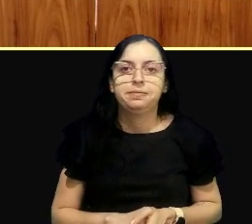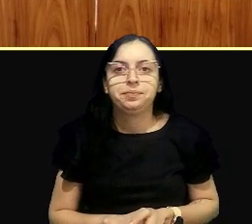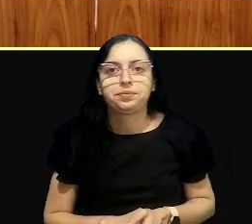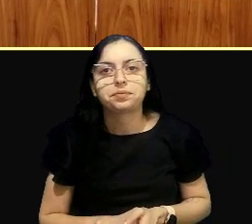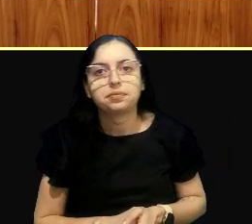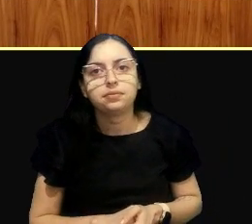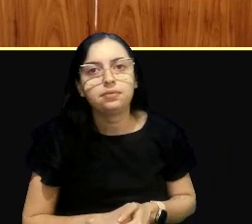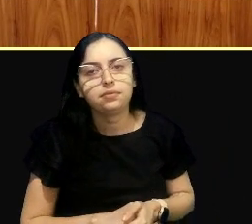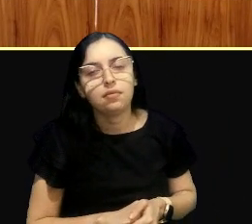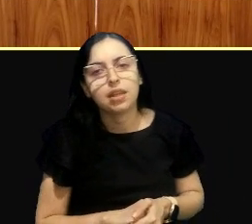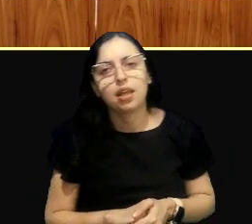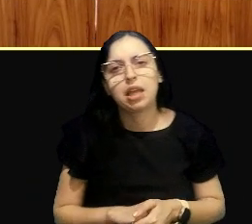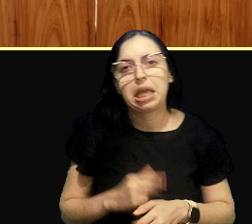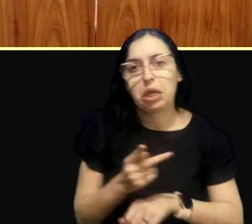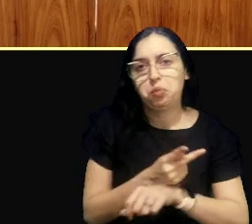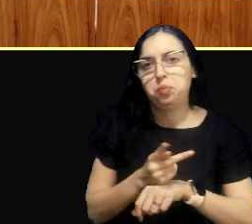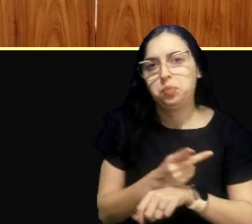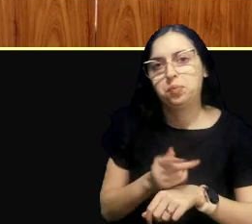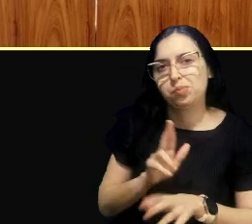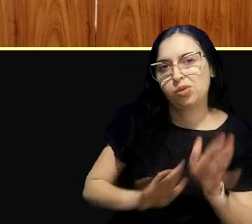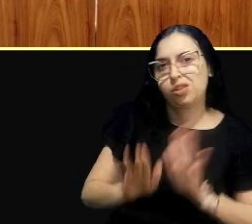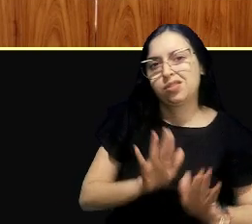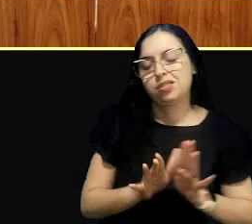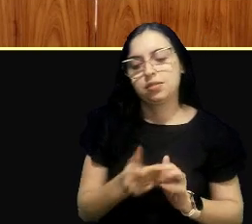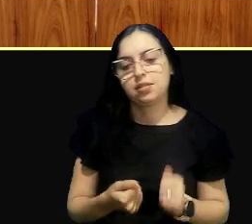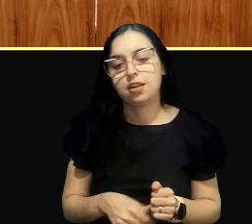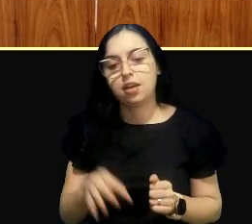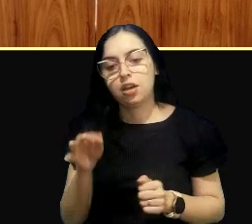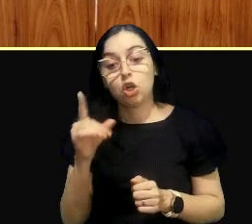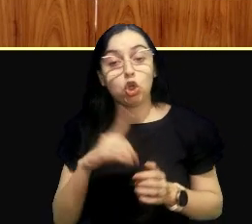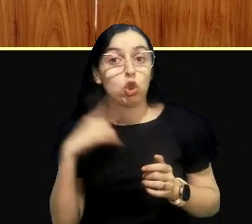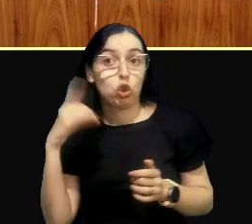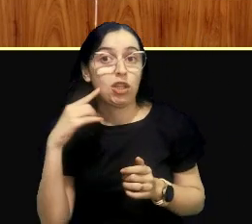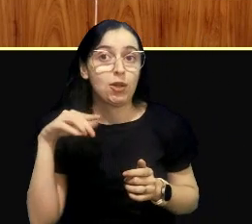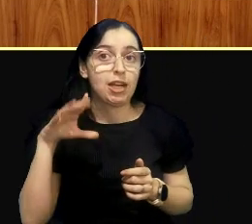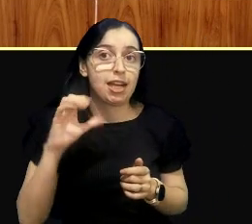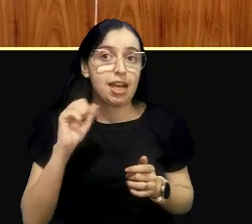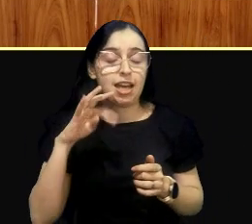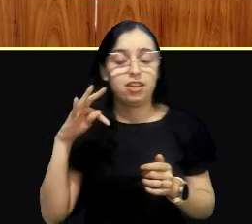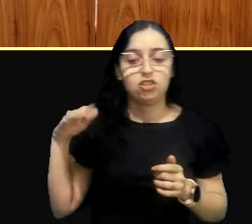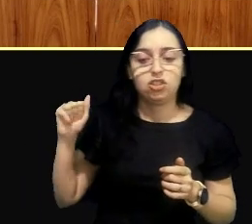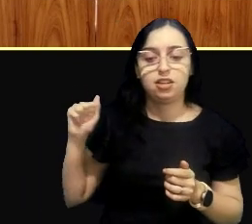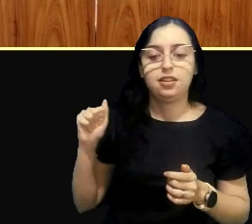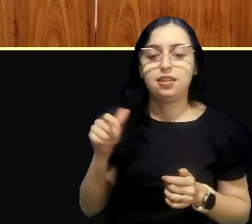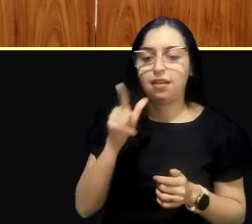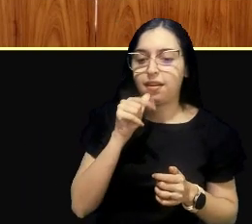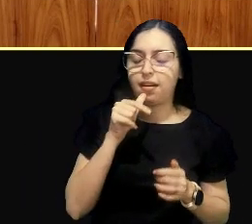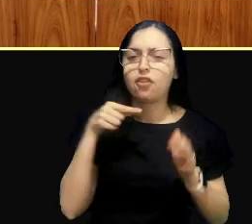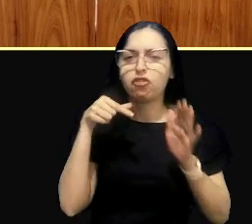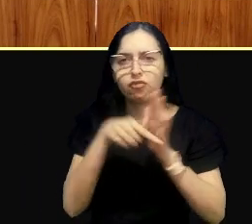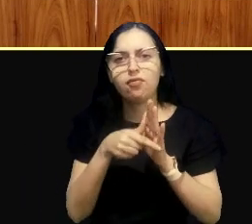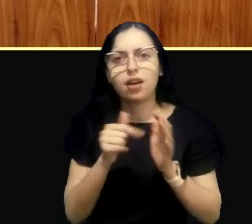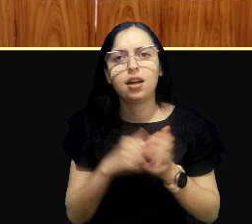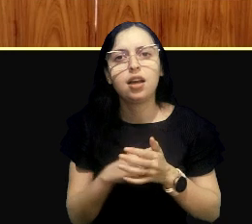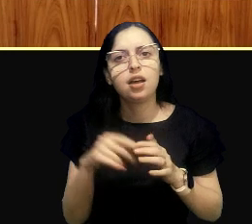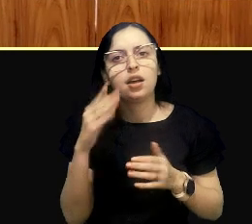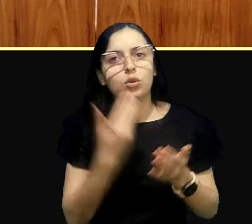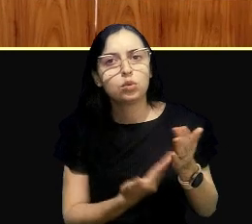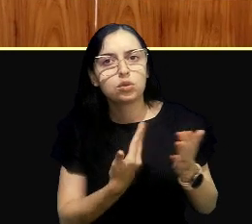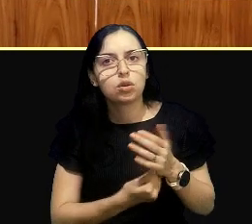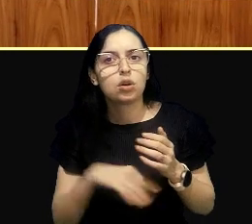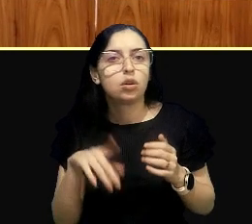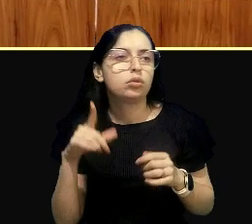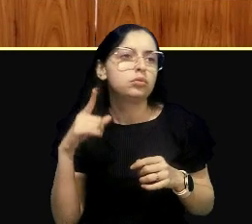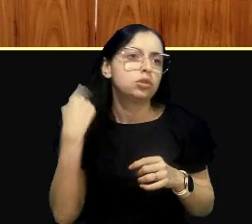talvez a perícia melhor que a doutora Cátia me fizesse se eu fosse do Ministério Público, fosse na água e eu com os estudos, ah, o doutor Davi